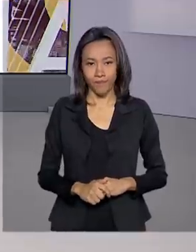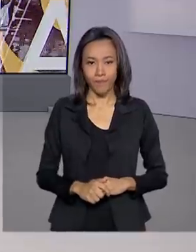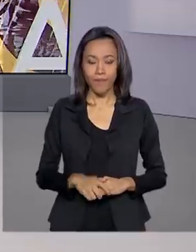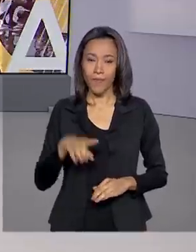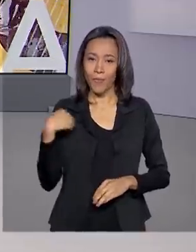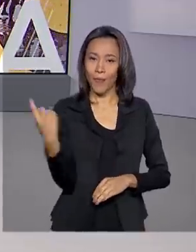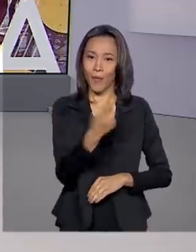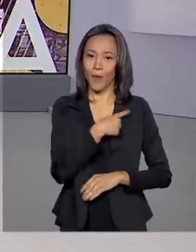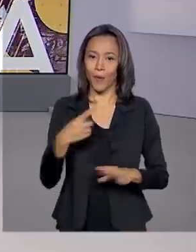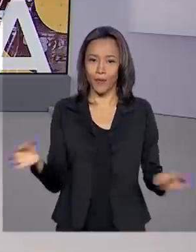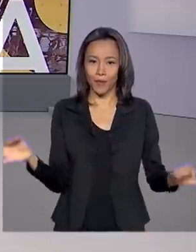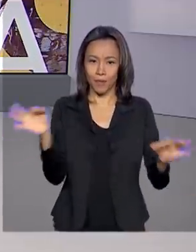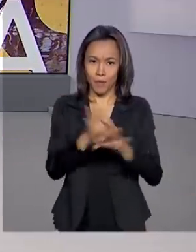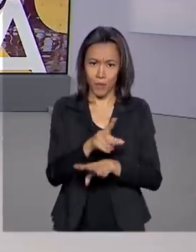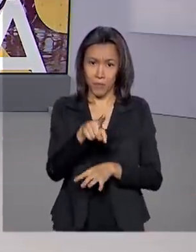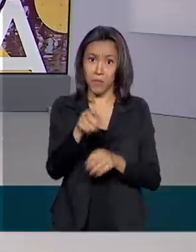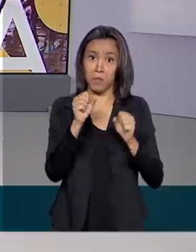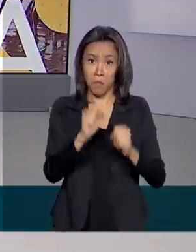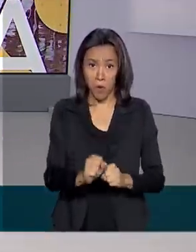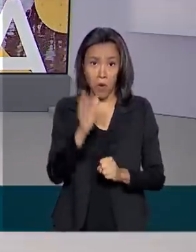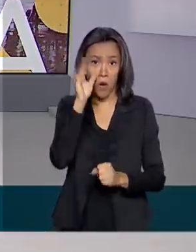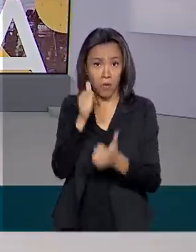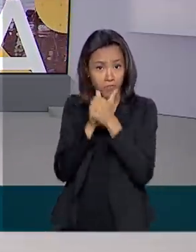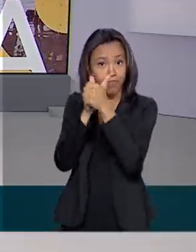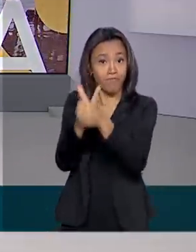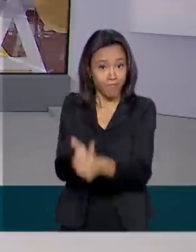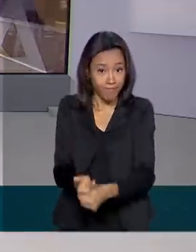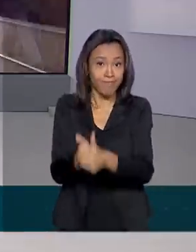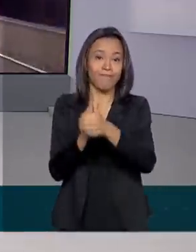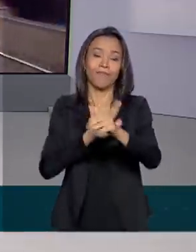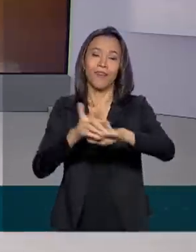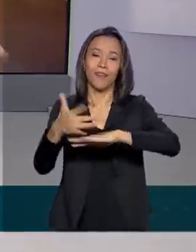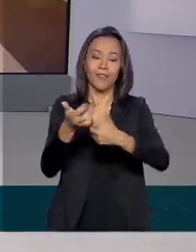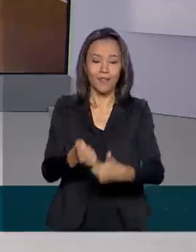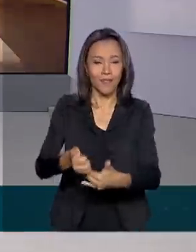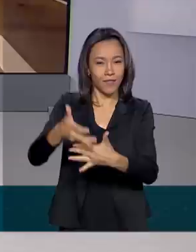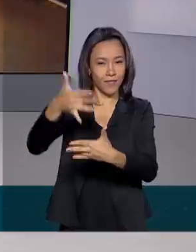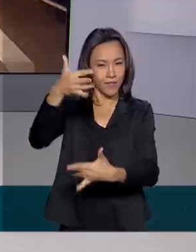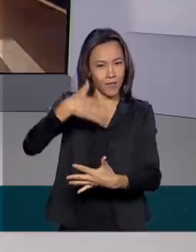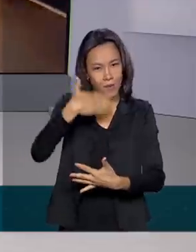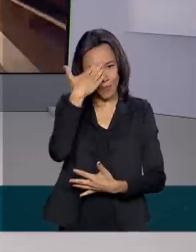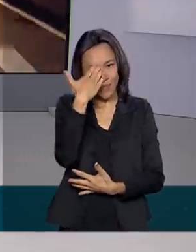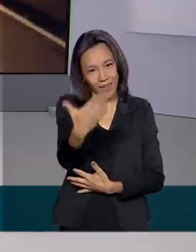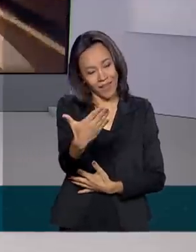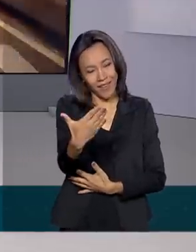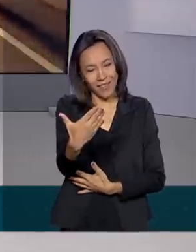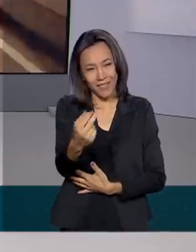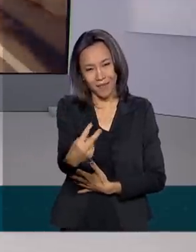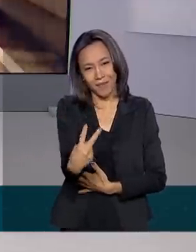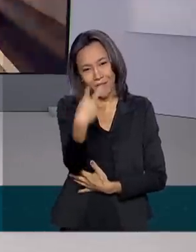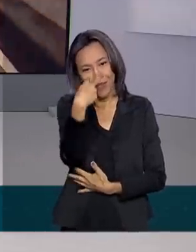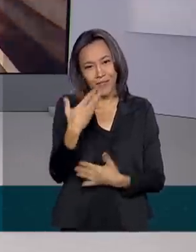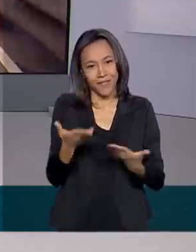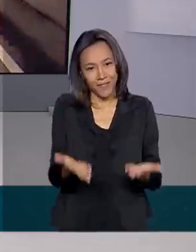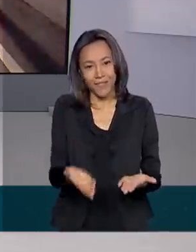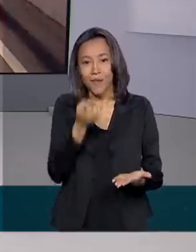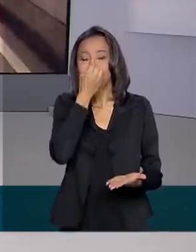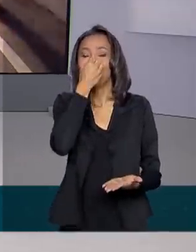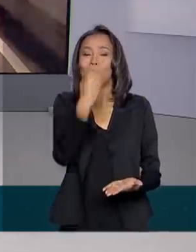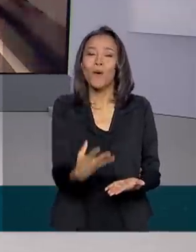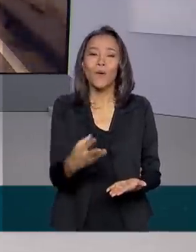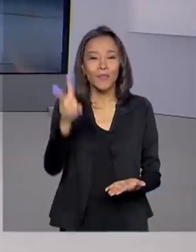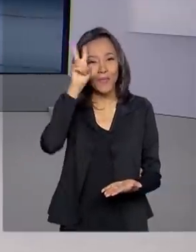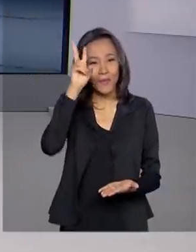Nós ficamos por aqui. Você pode nos acompanhar também pelas redes sociais. Obrigada pela sua audiência aqui na TV Brasil. Boa segunda